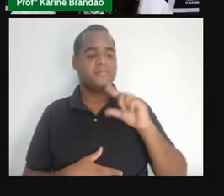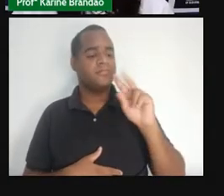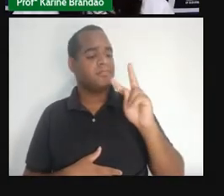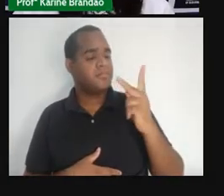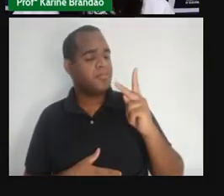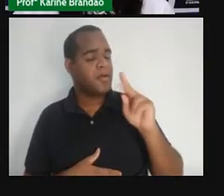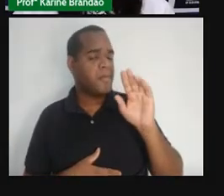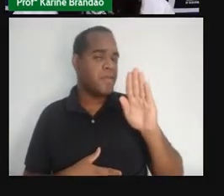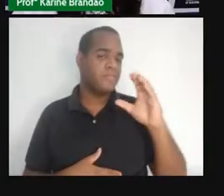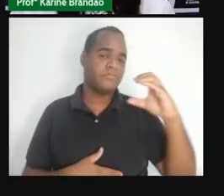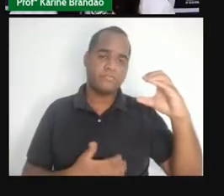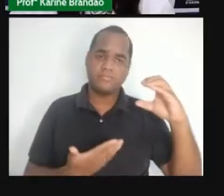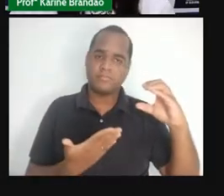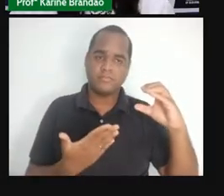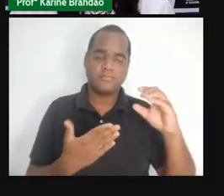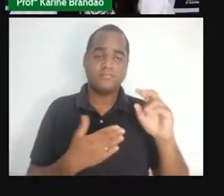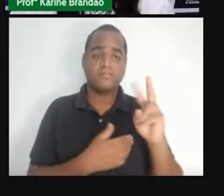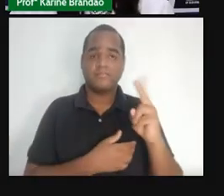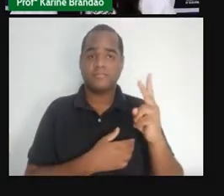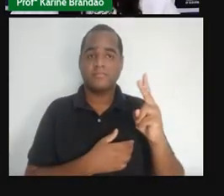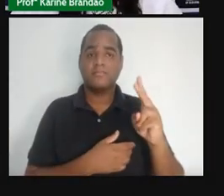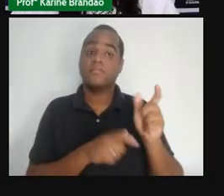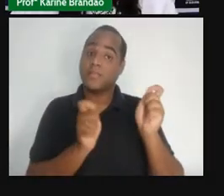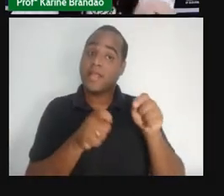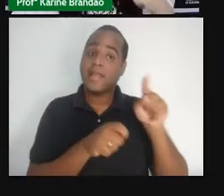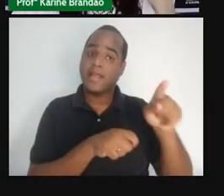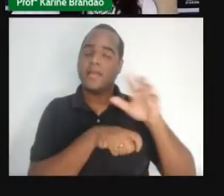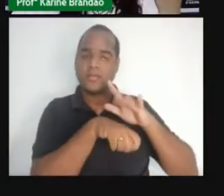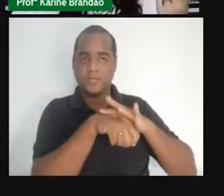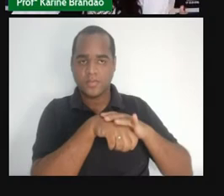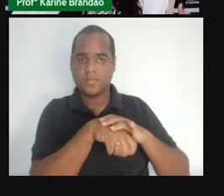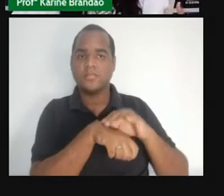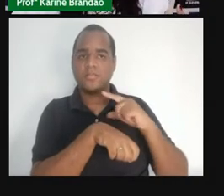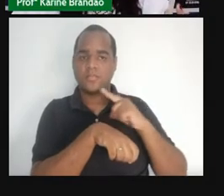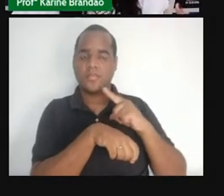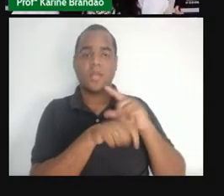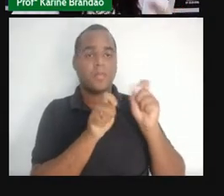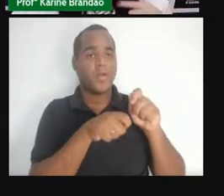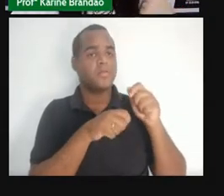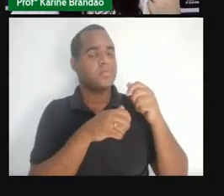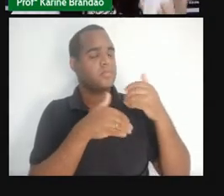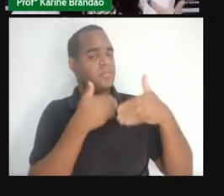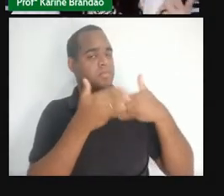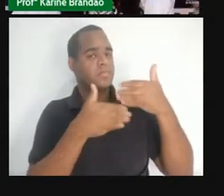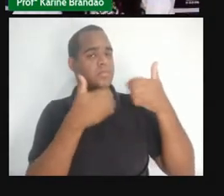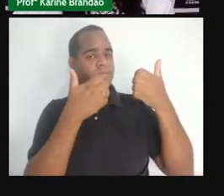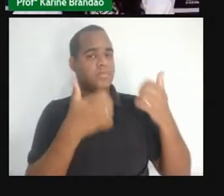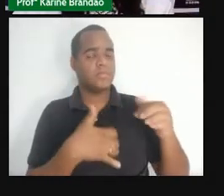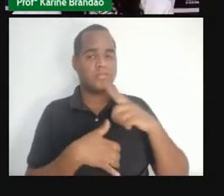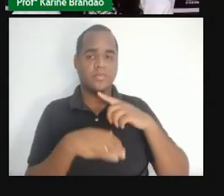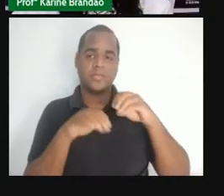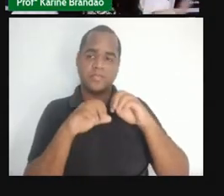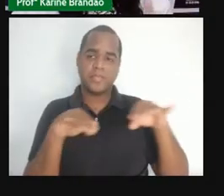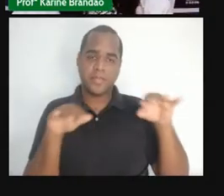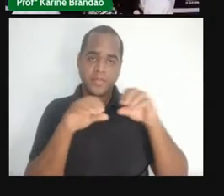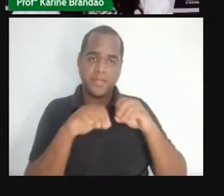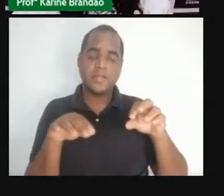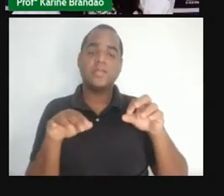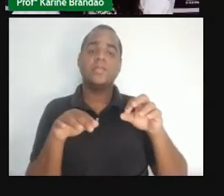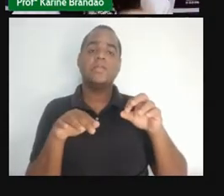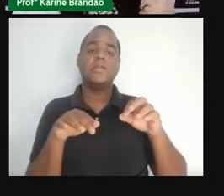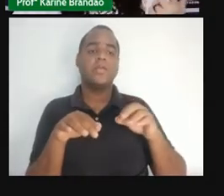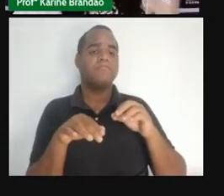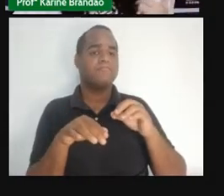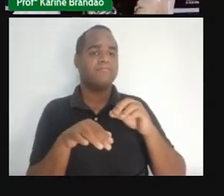ou a hepatite C, elas são doenças que podem ser transmitidas através do ato sexual, sem